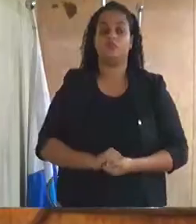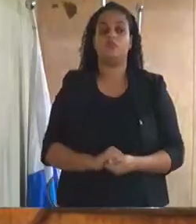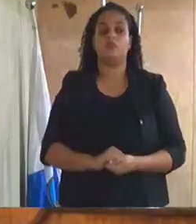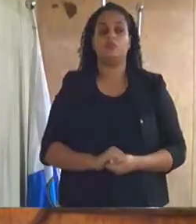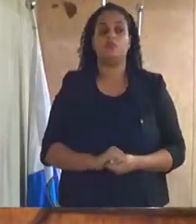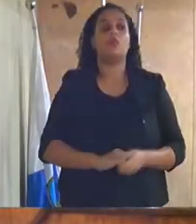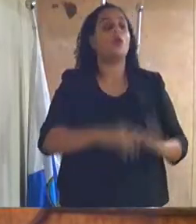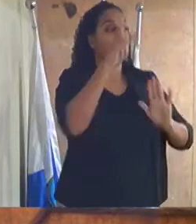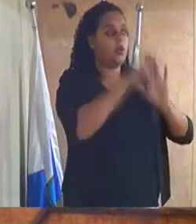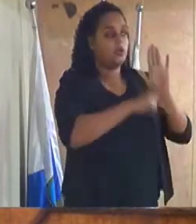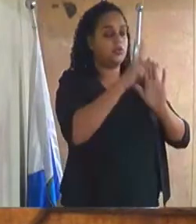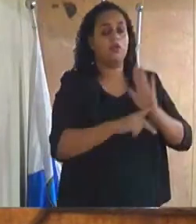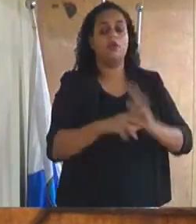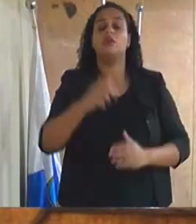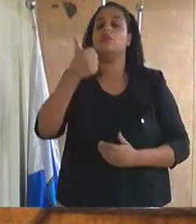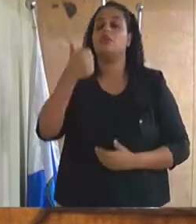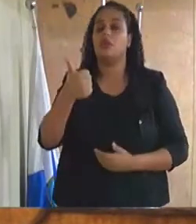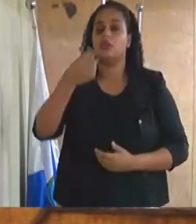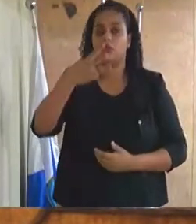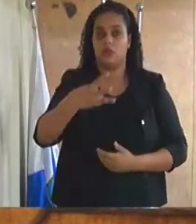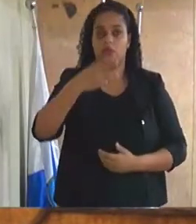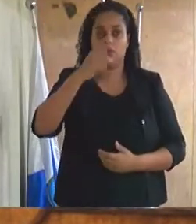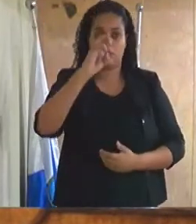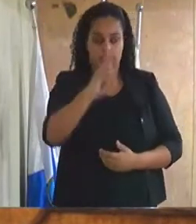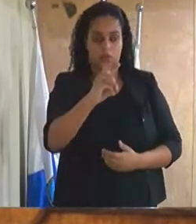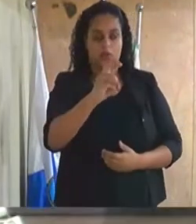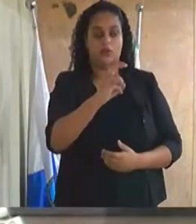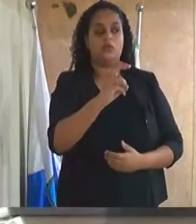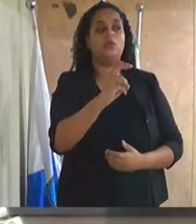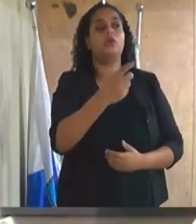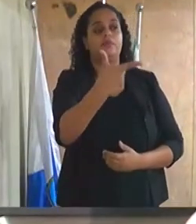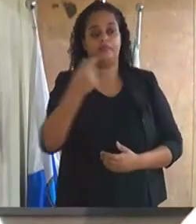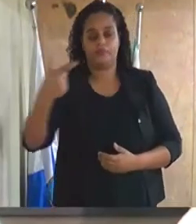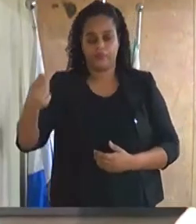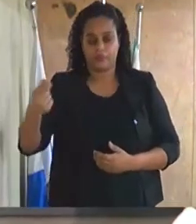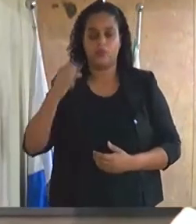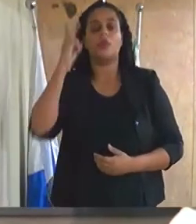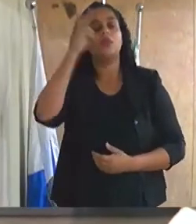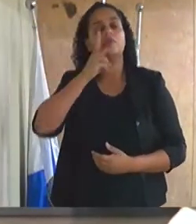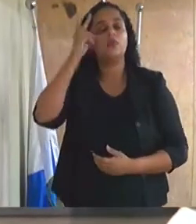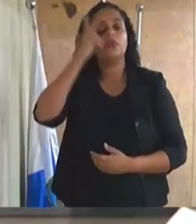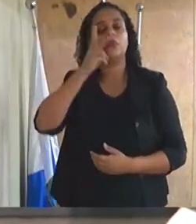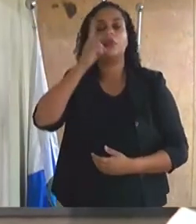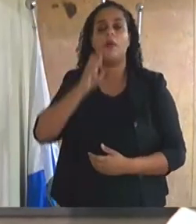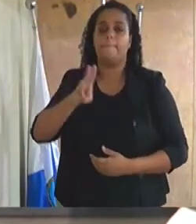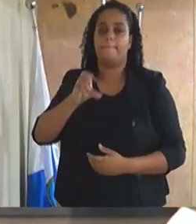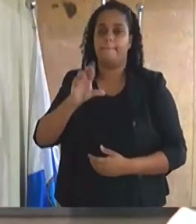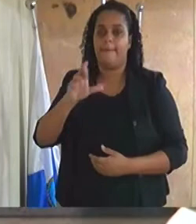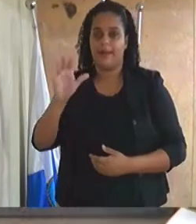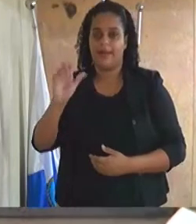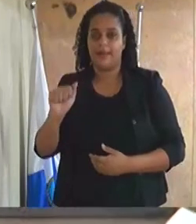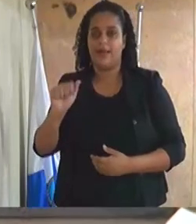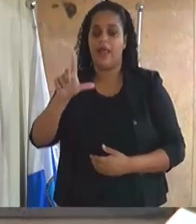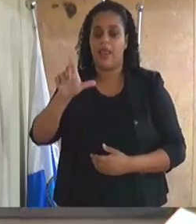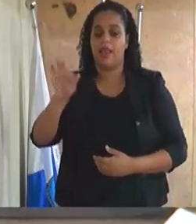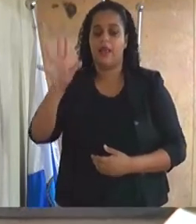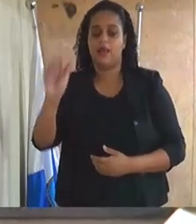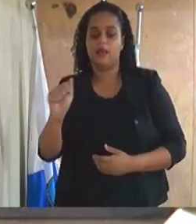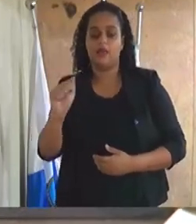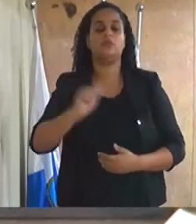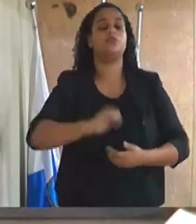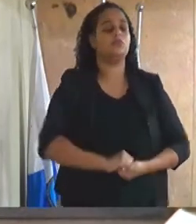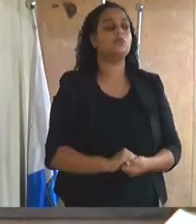projeto de lei número 135 de 2020 da excelentíssima senhora vereadora Maria Landerleide de Assis Duarte